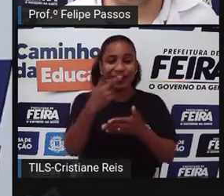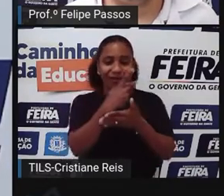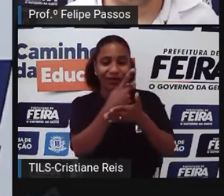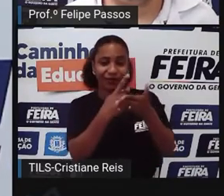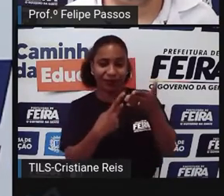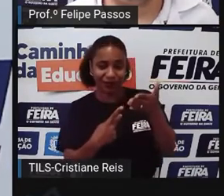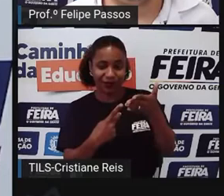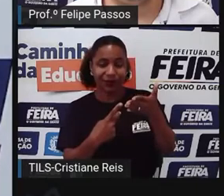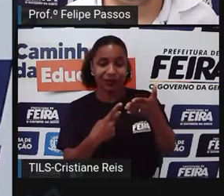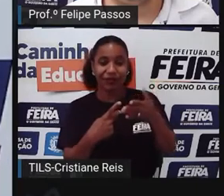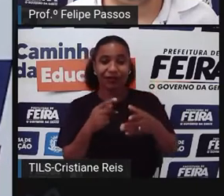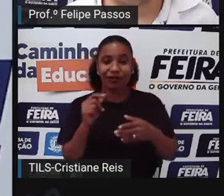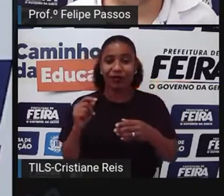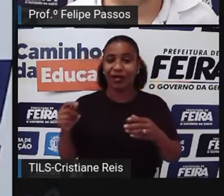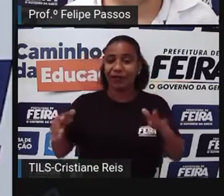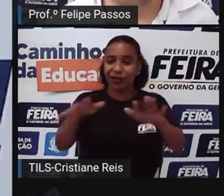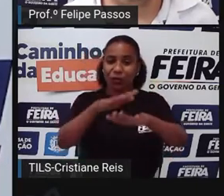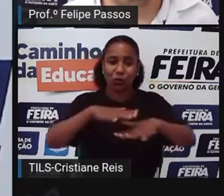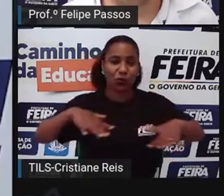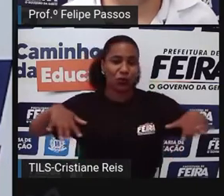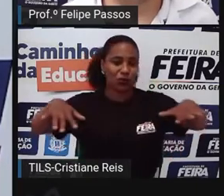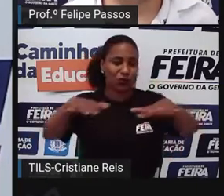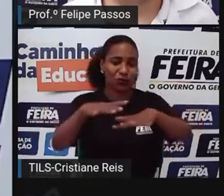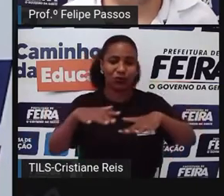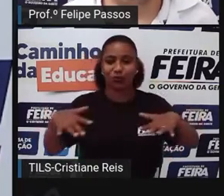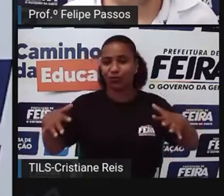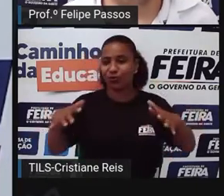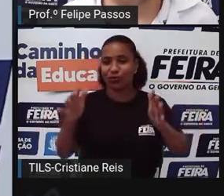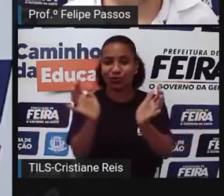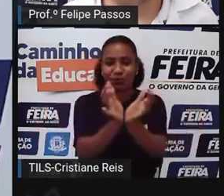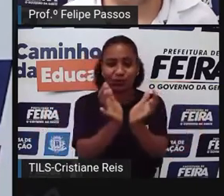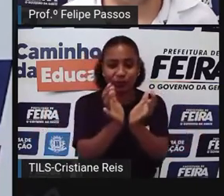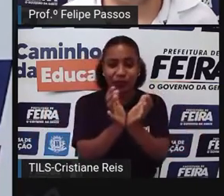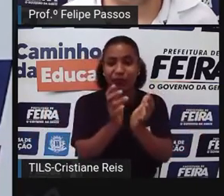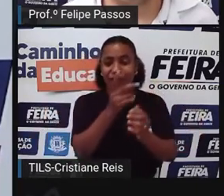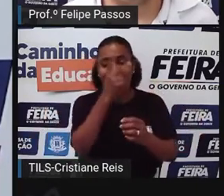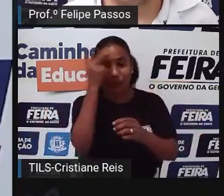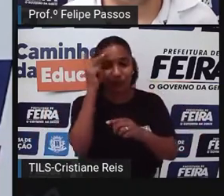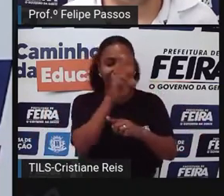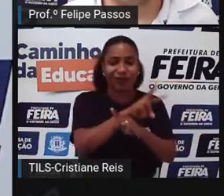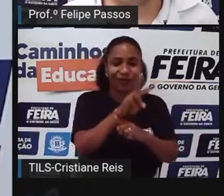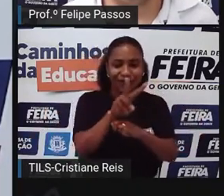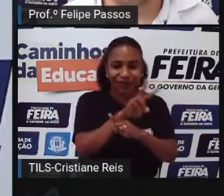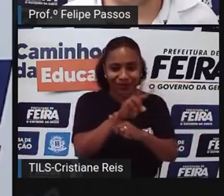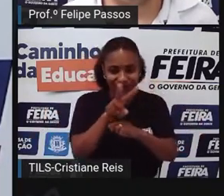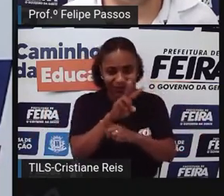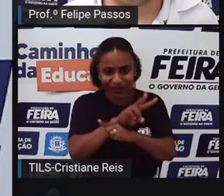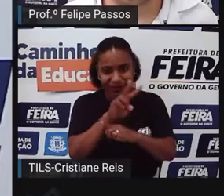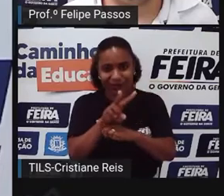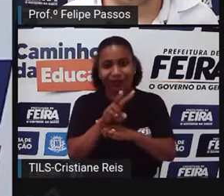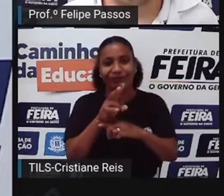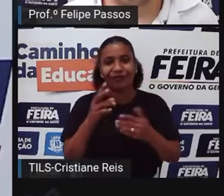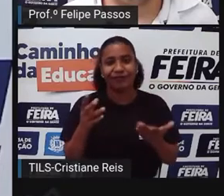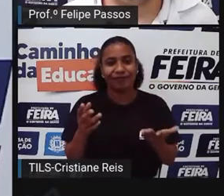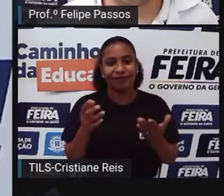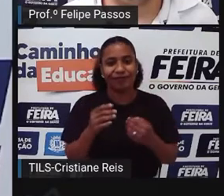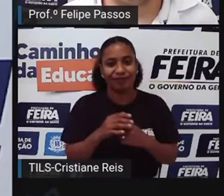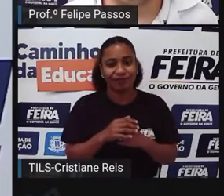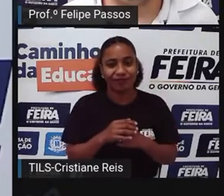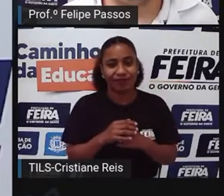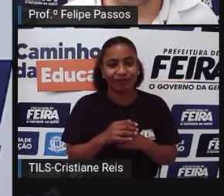Para animais Da comunidade Então por exemplo Tem muitos protetores Muito Inclusive Triste falar Essa palavra Mas é verdade